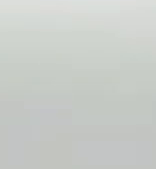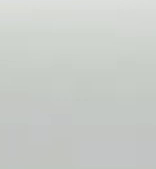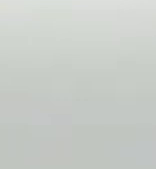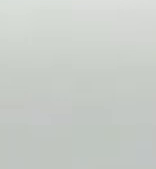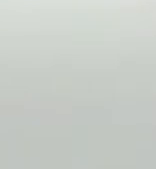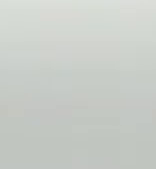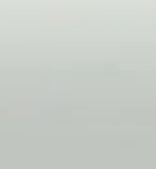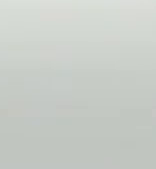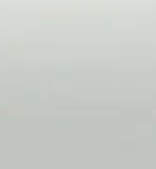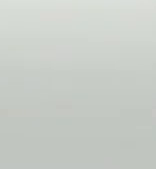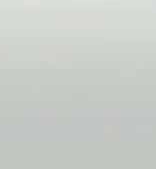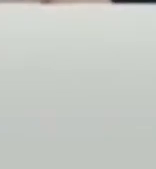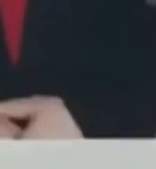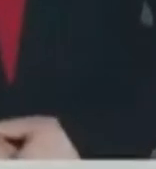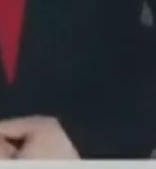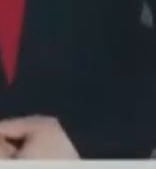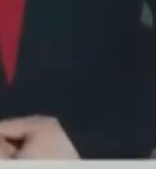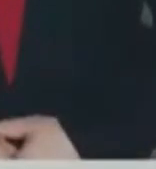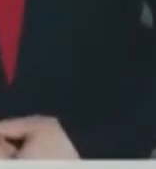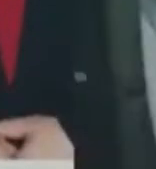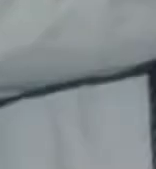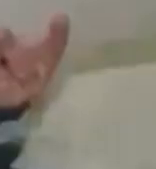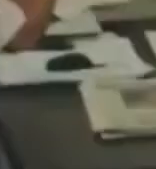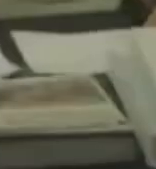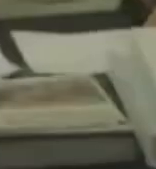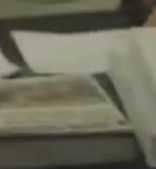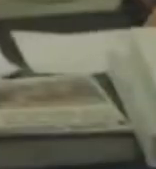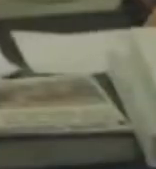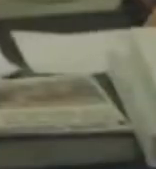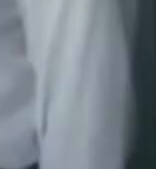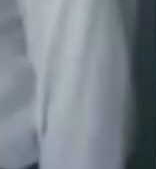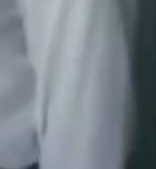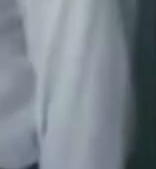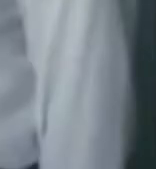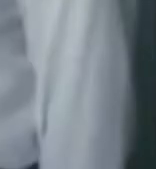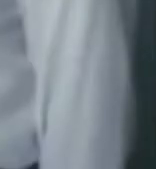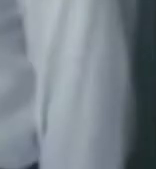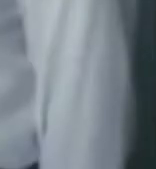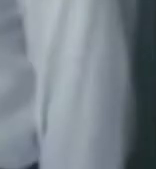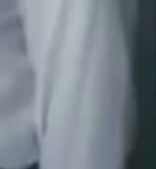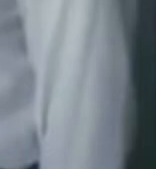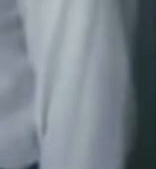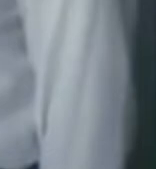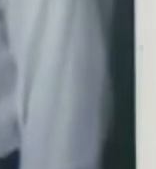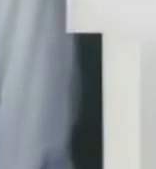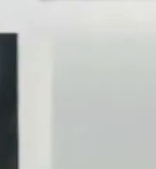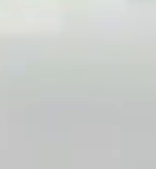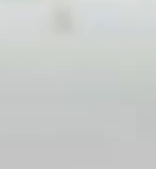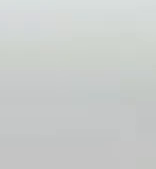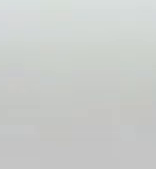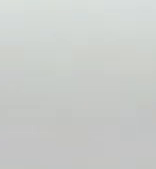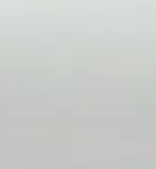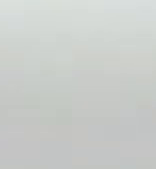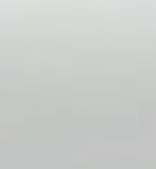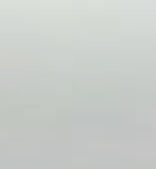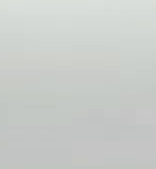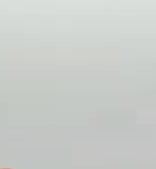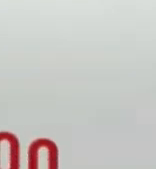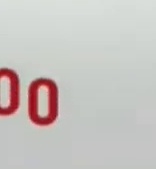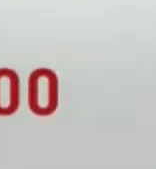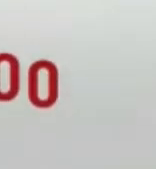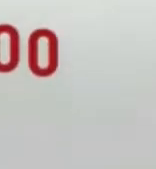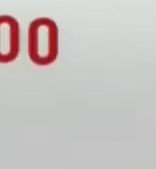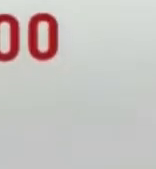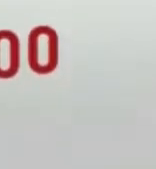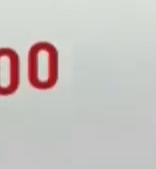Filho de comerciantes, nasceu e cresceu no bairro Bateias. Tornou-se prefeito de Gaspar pela primeira vez no ano